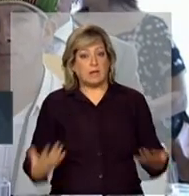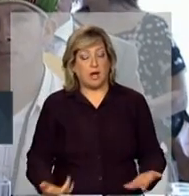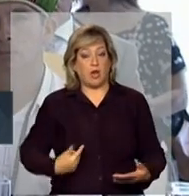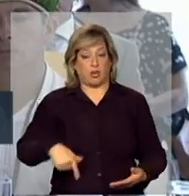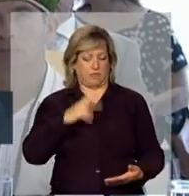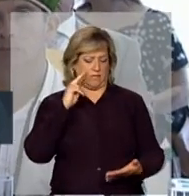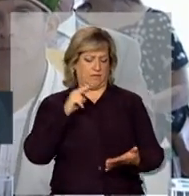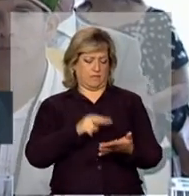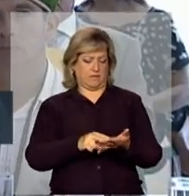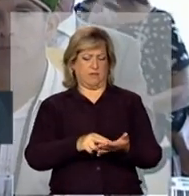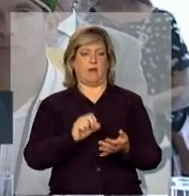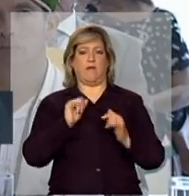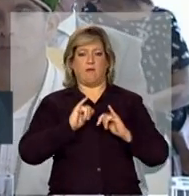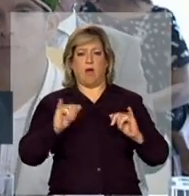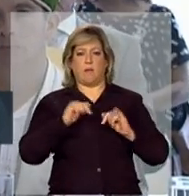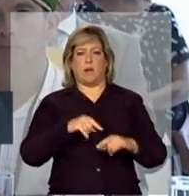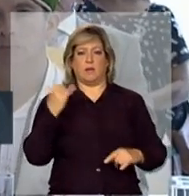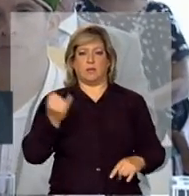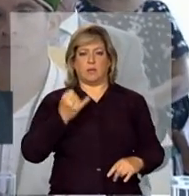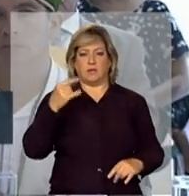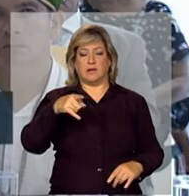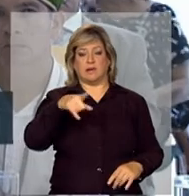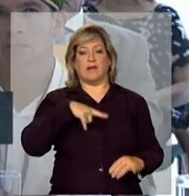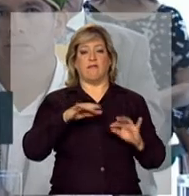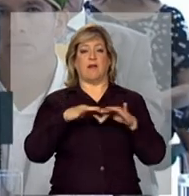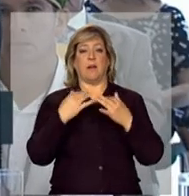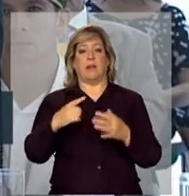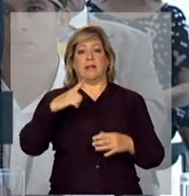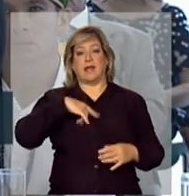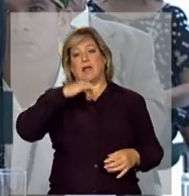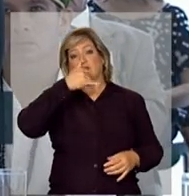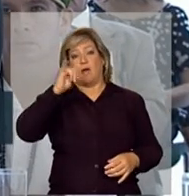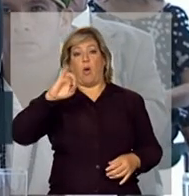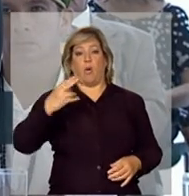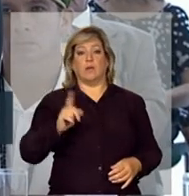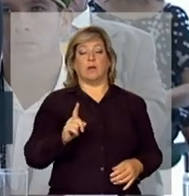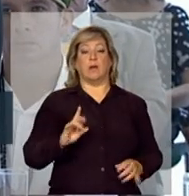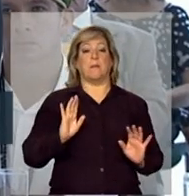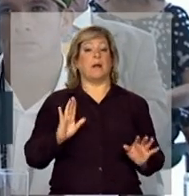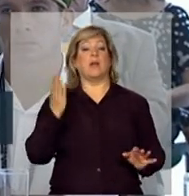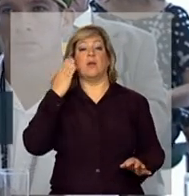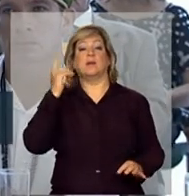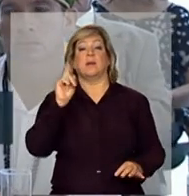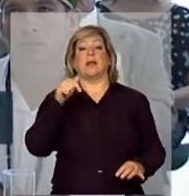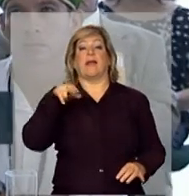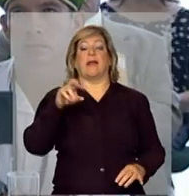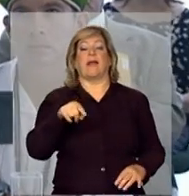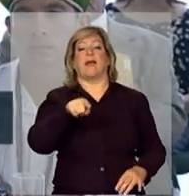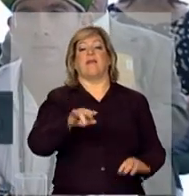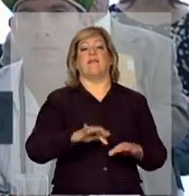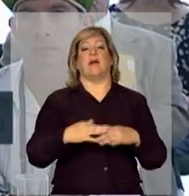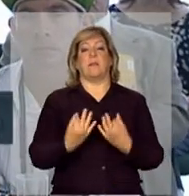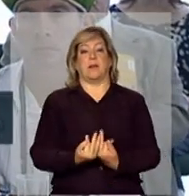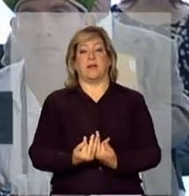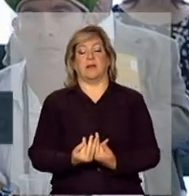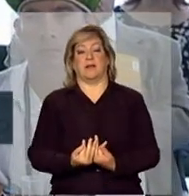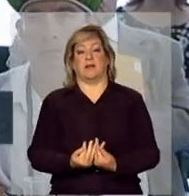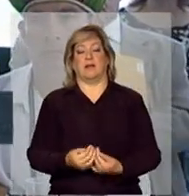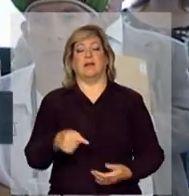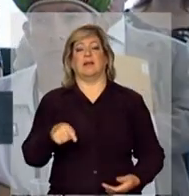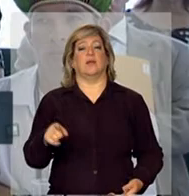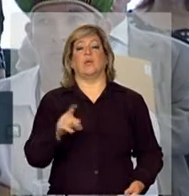informação no cadastro, informações se a família tem ou não energia. Mas nós sabemos quem é essa família. Isso não é uma estatística. Não é